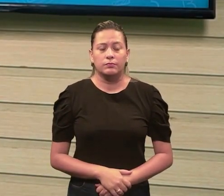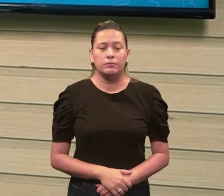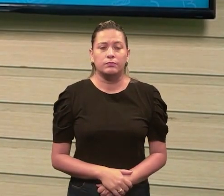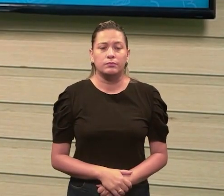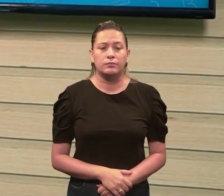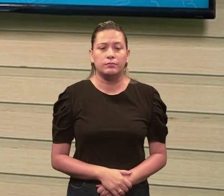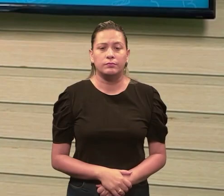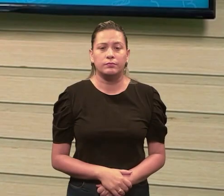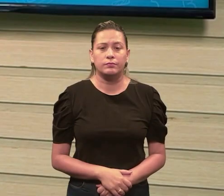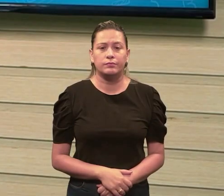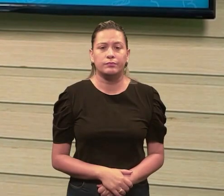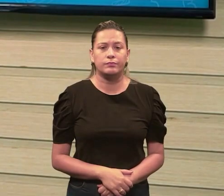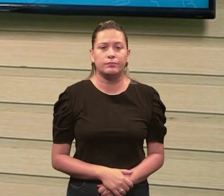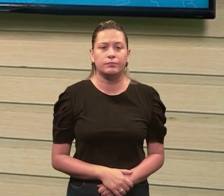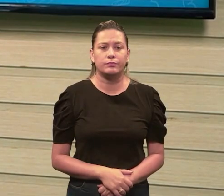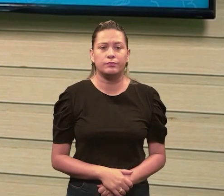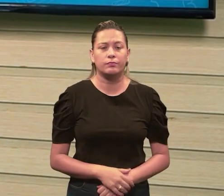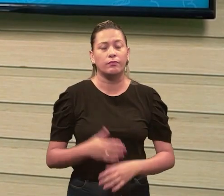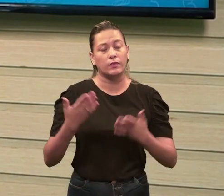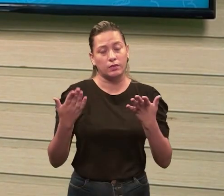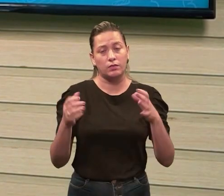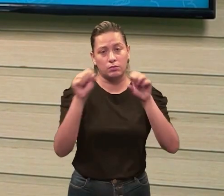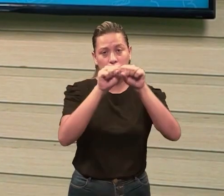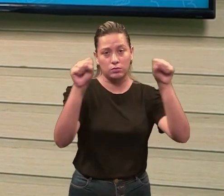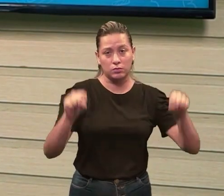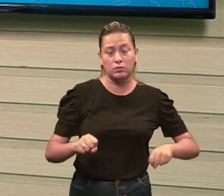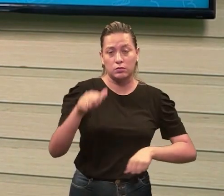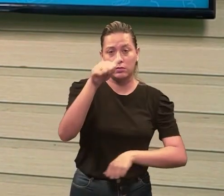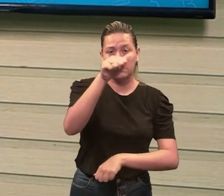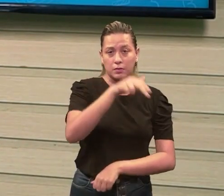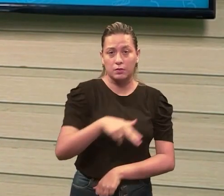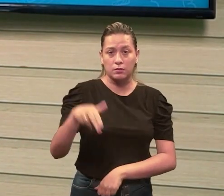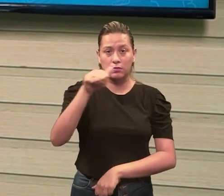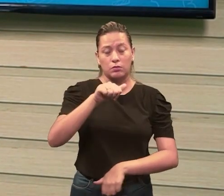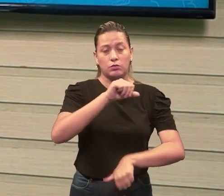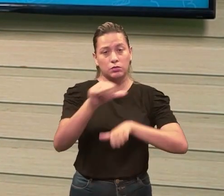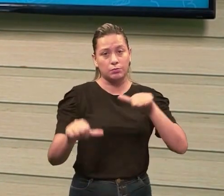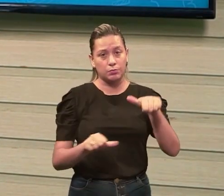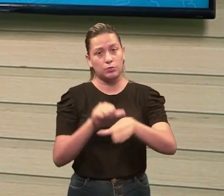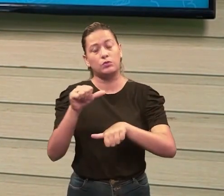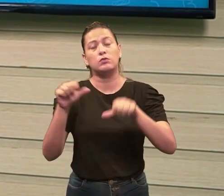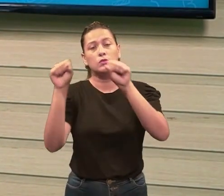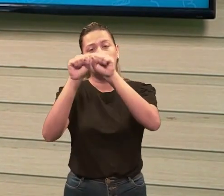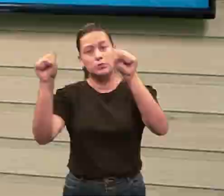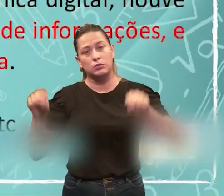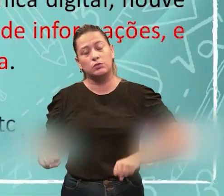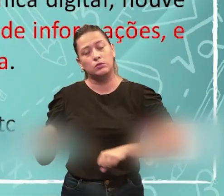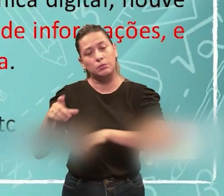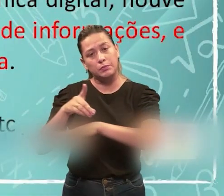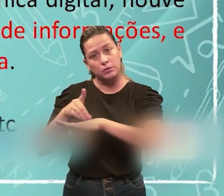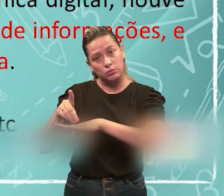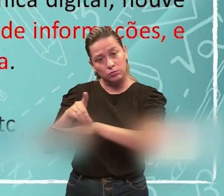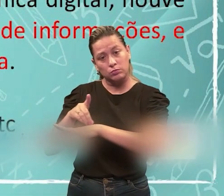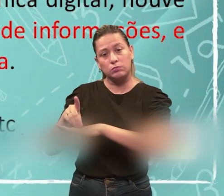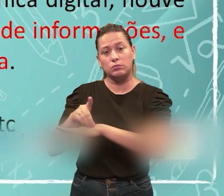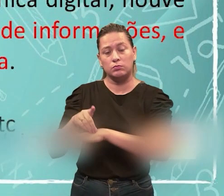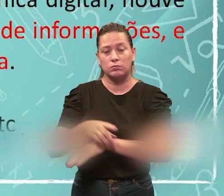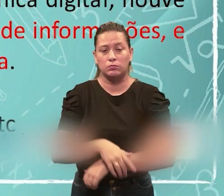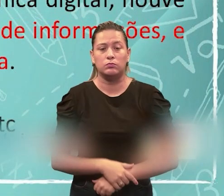do sistema analógico, teoricamente, para o sistema digital, né? Então,